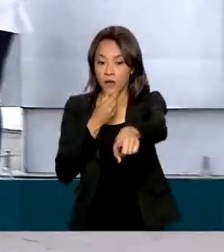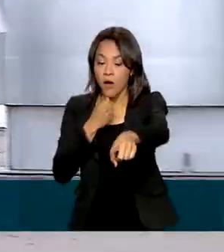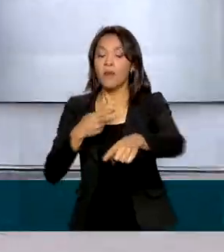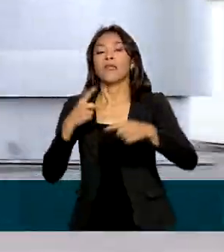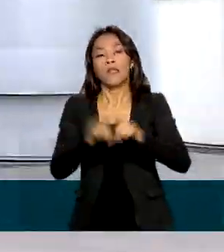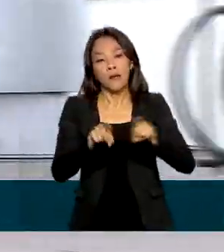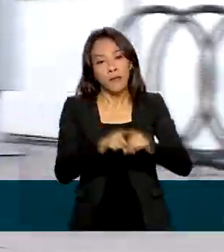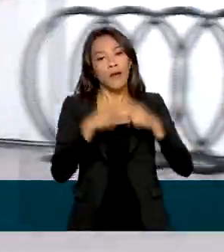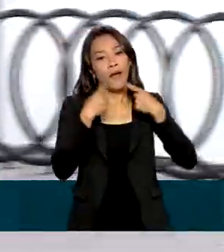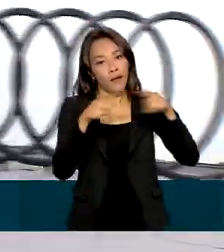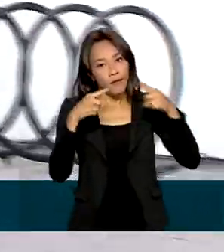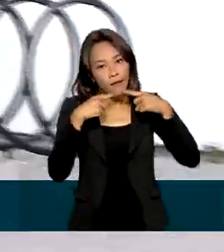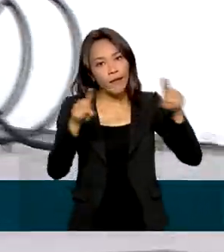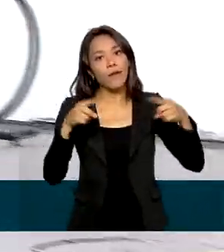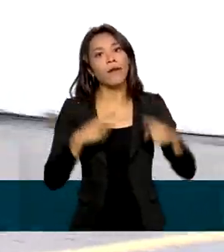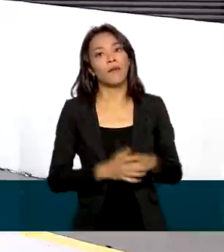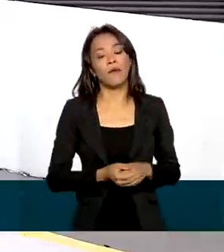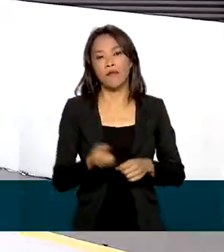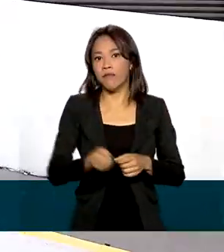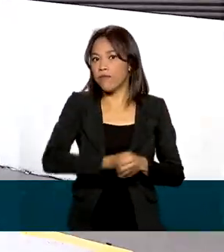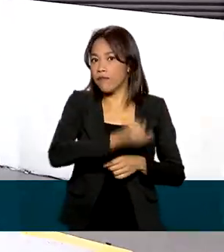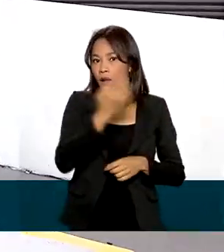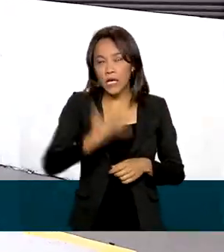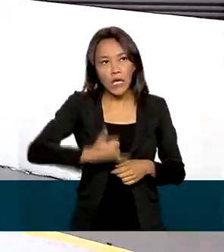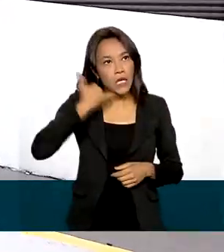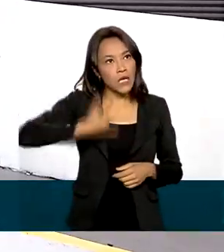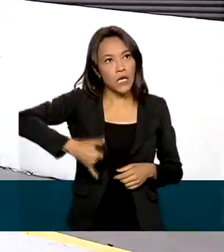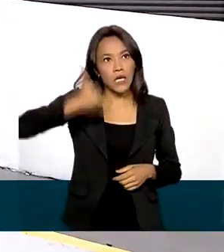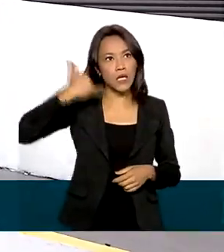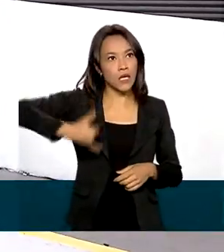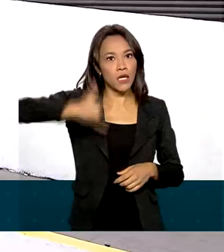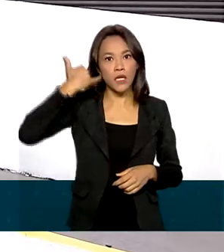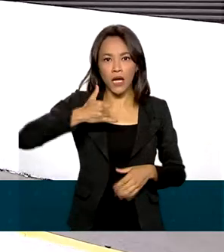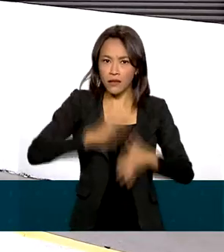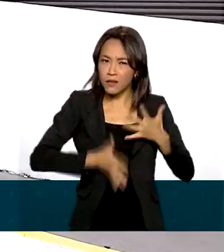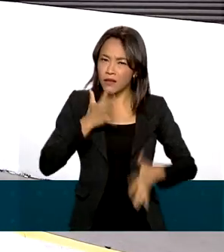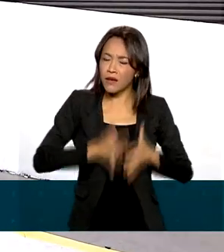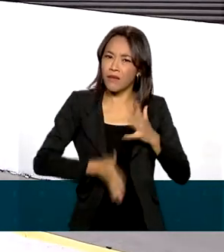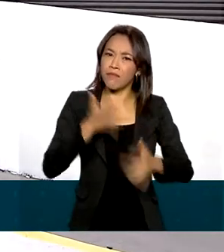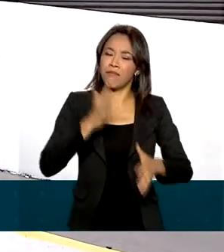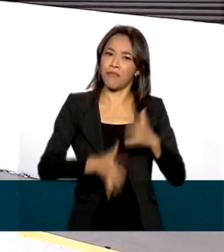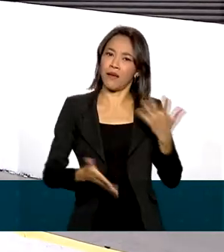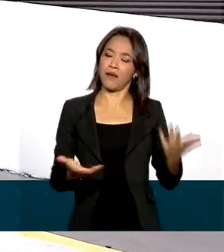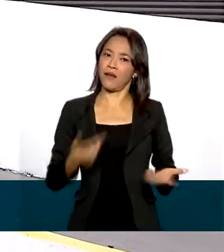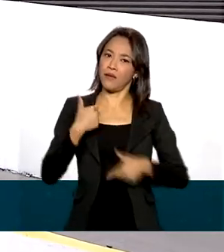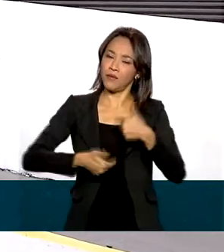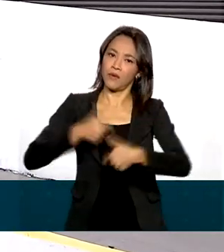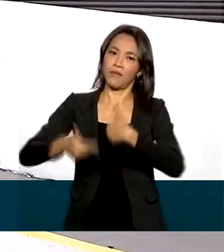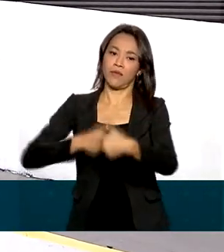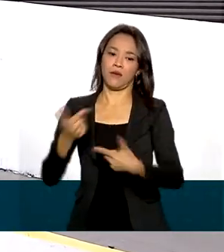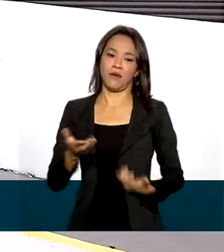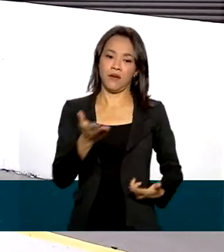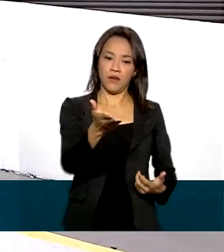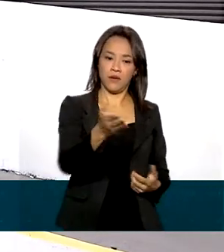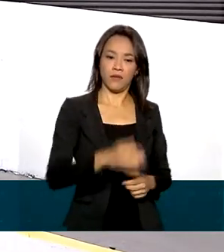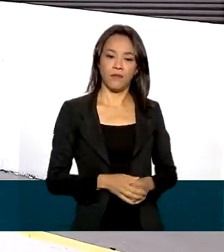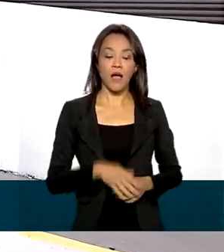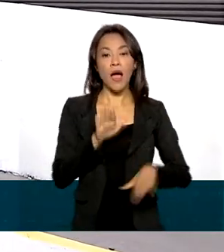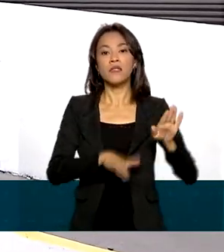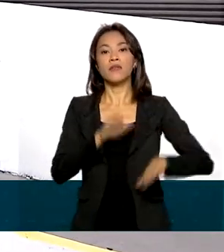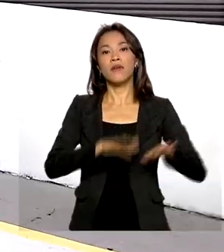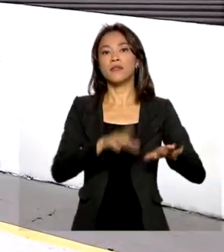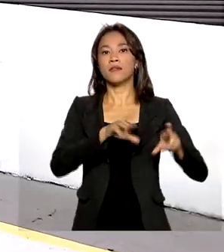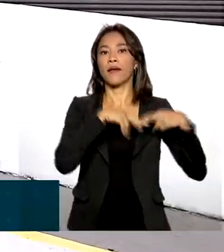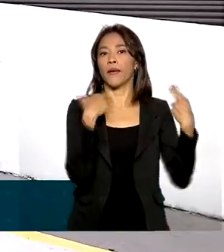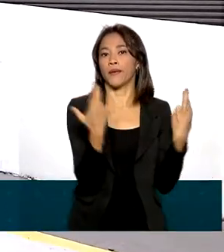e diz que a quantidade de ligações indesejadas chega a atrapalhar o rendimento no trabalho. Muitas vezes a gente está em